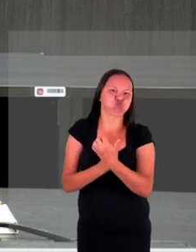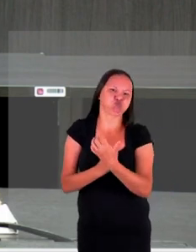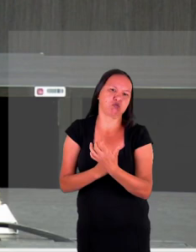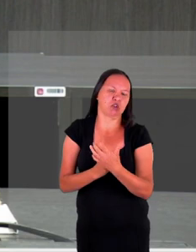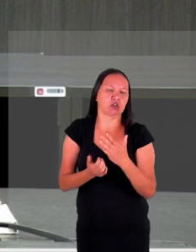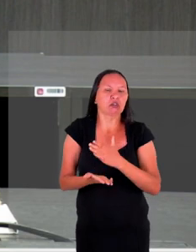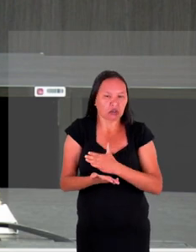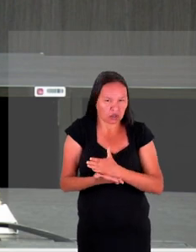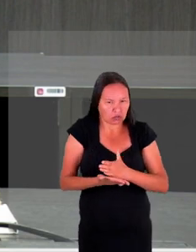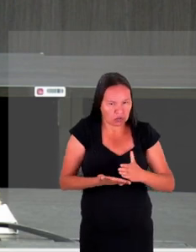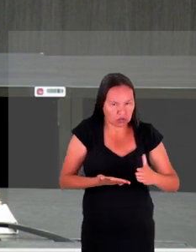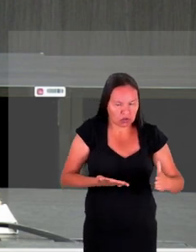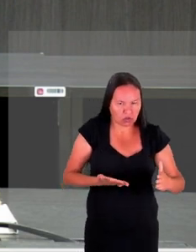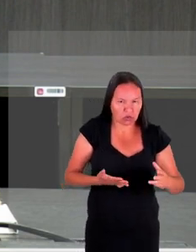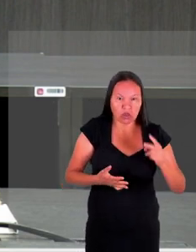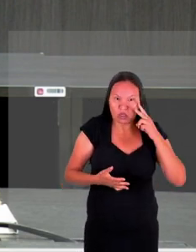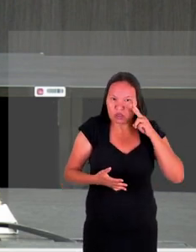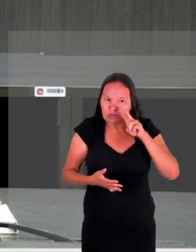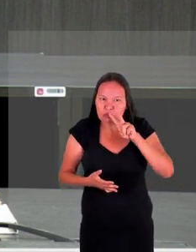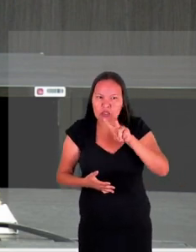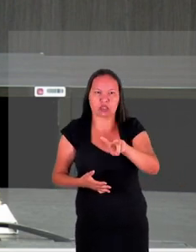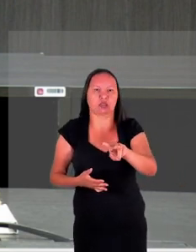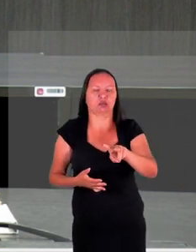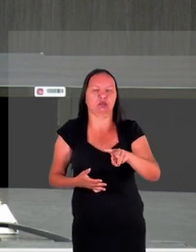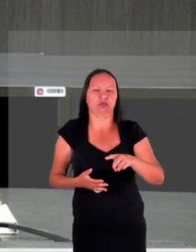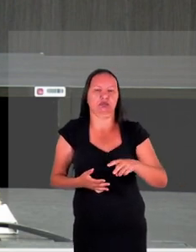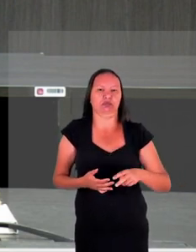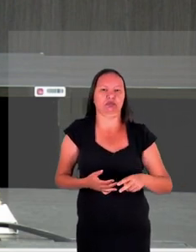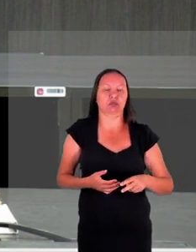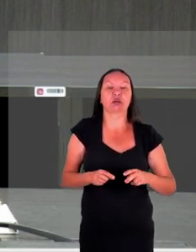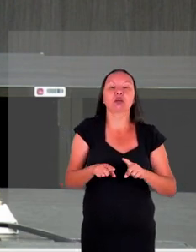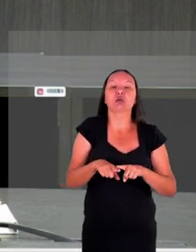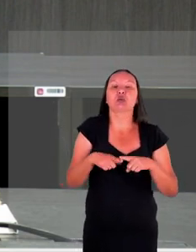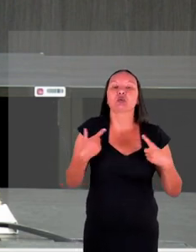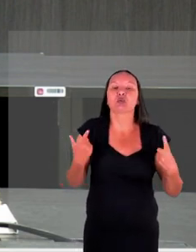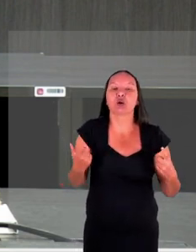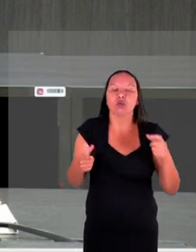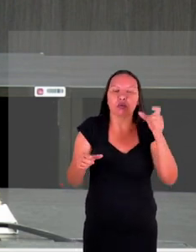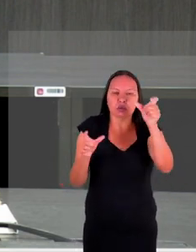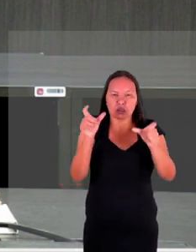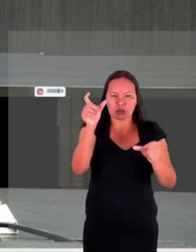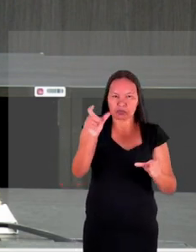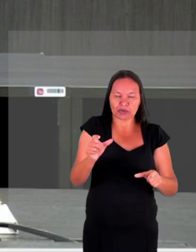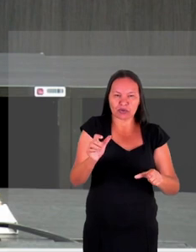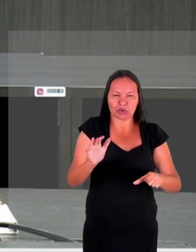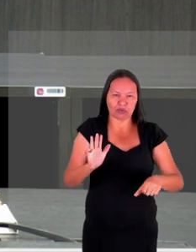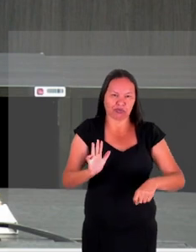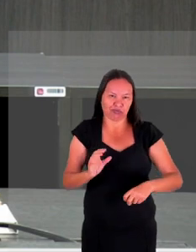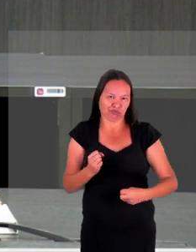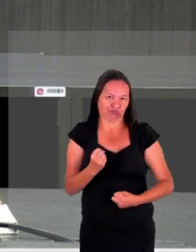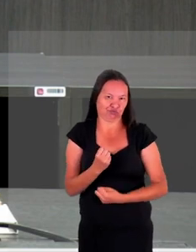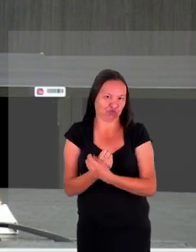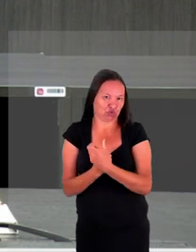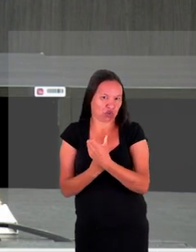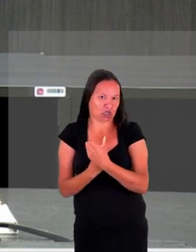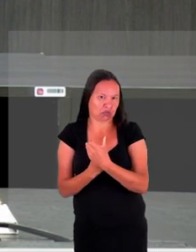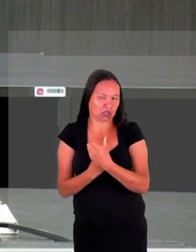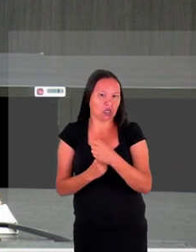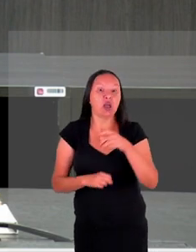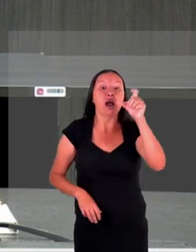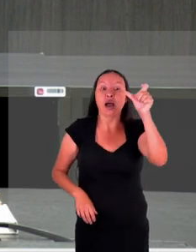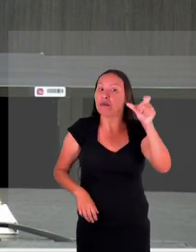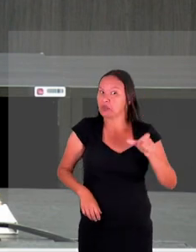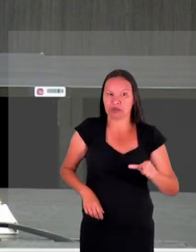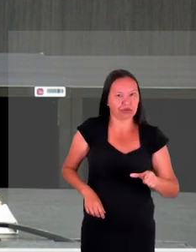inicialmente essa visão de qual é o papel da vítima no crime a vítima não tem papel no crime a vítima é